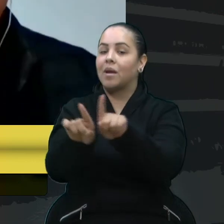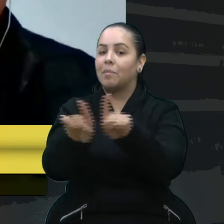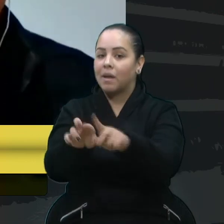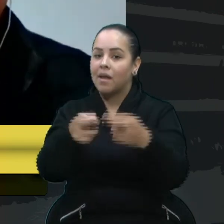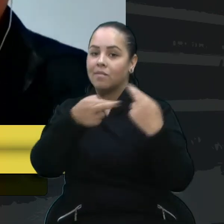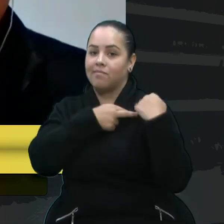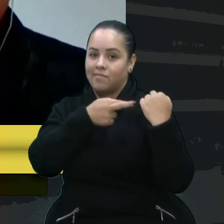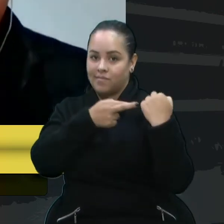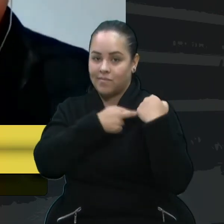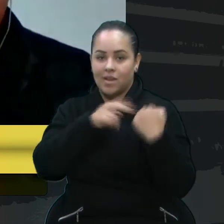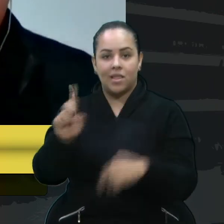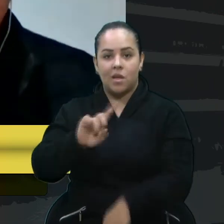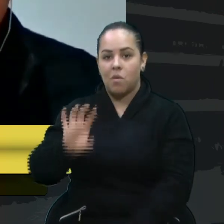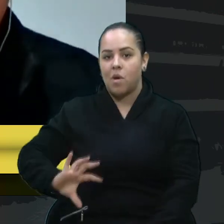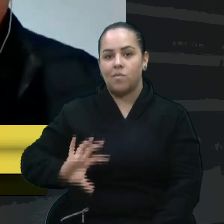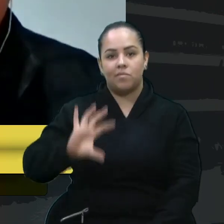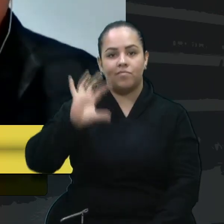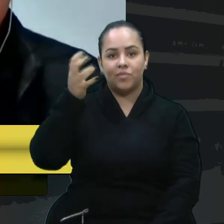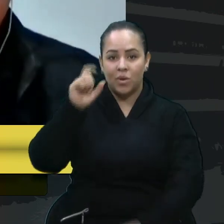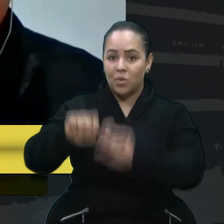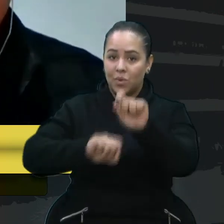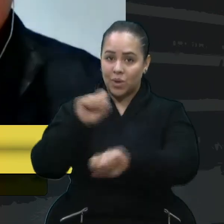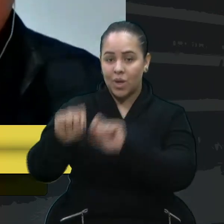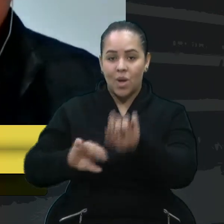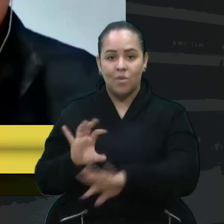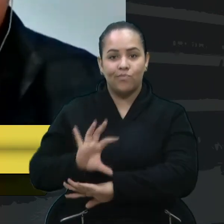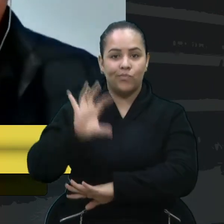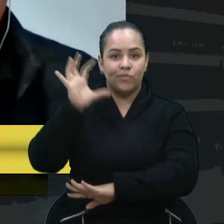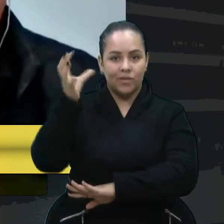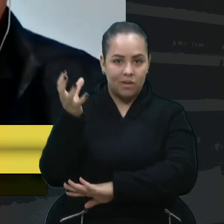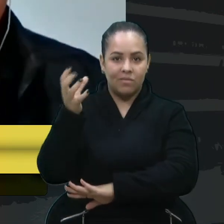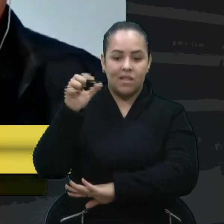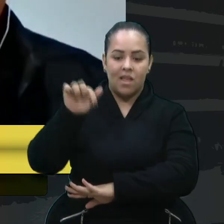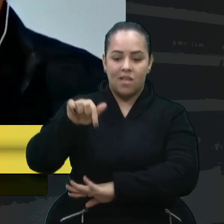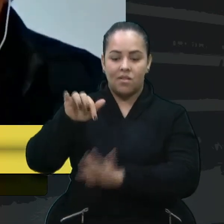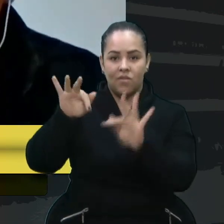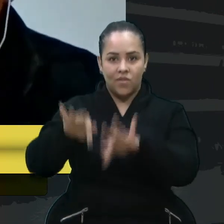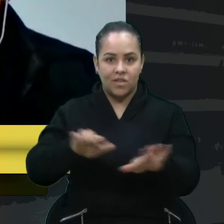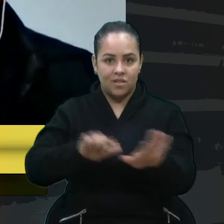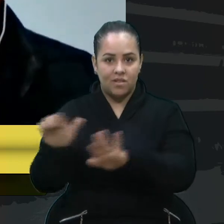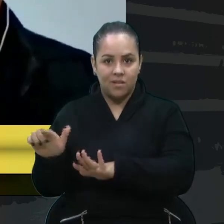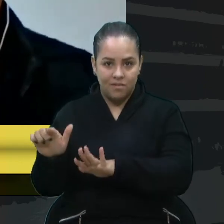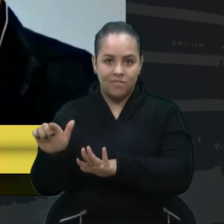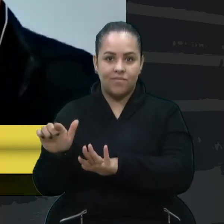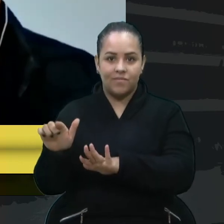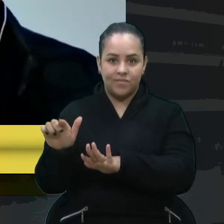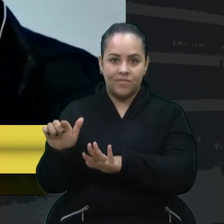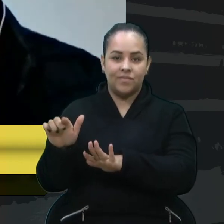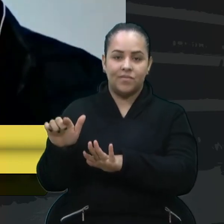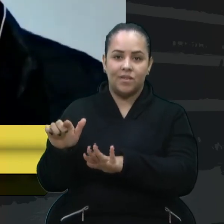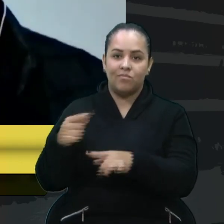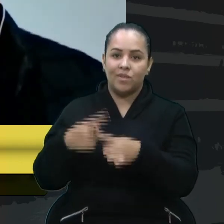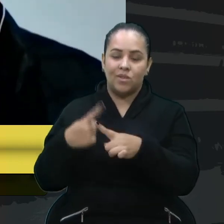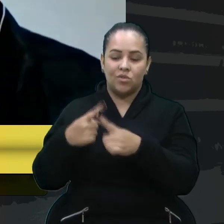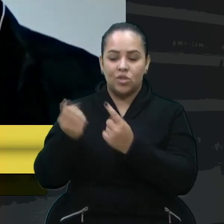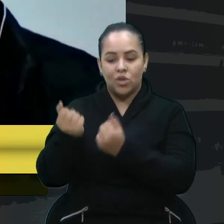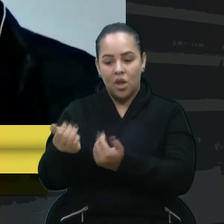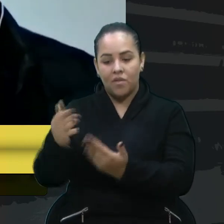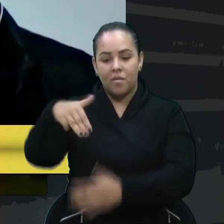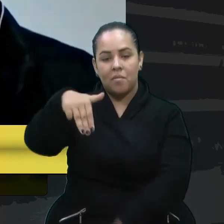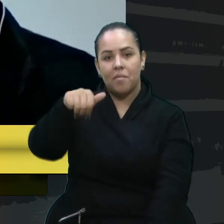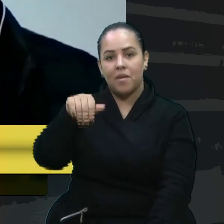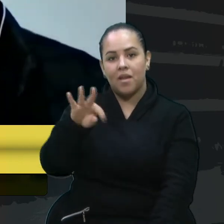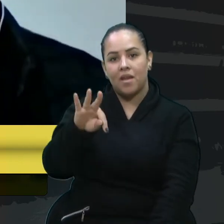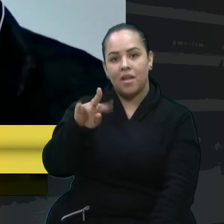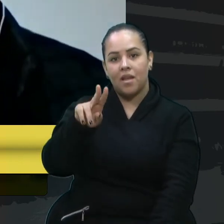para que não ocorra esses atos que ocorreram, que ocorreram nesse final de semana com o jovem Mateus, que infelizmente nós não